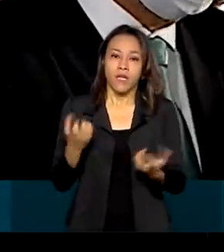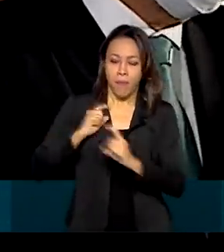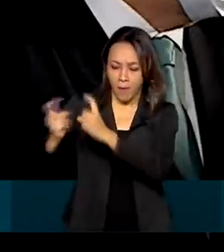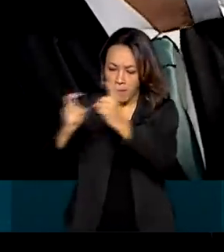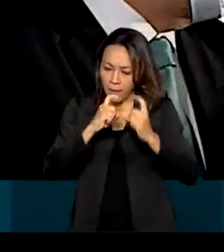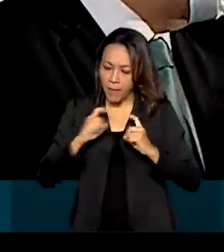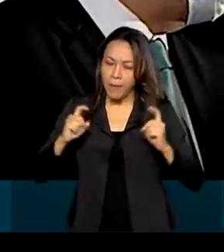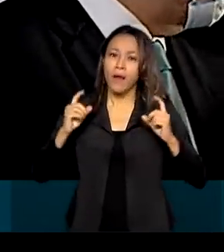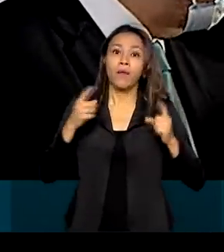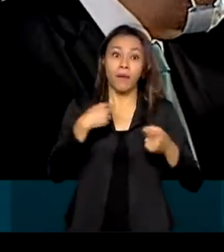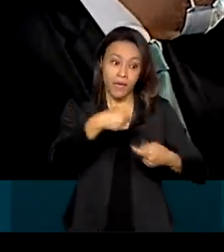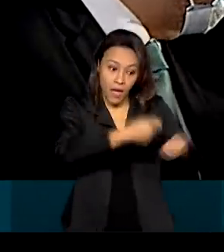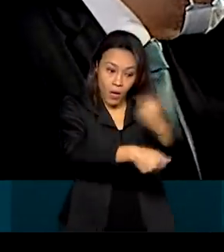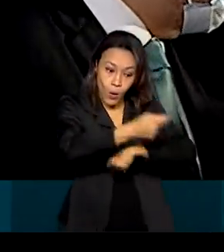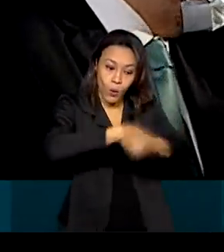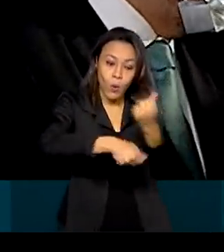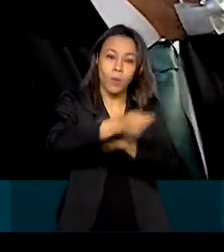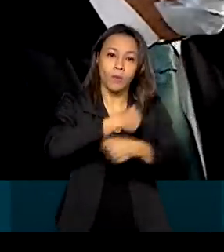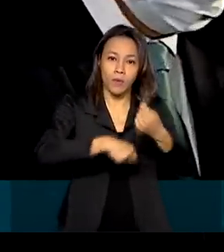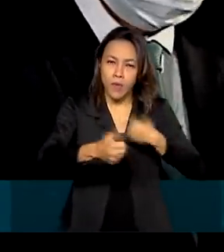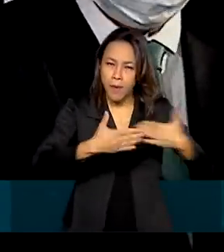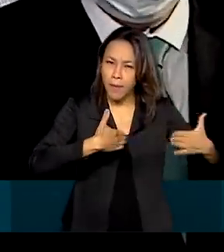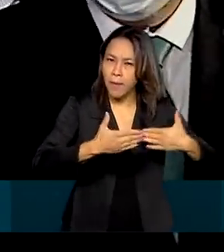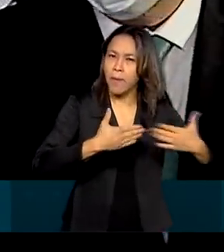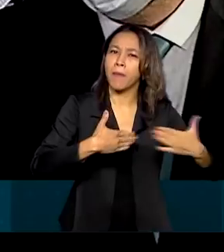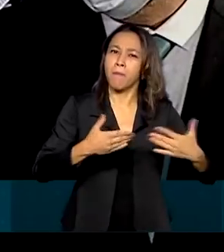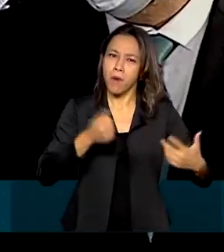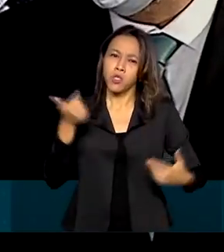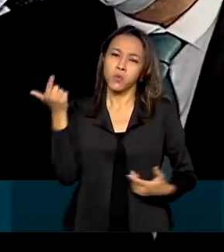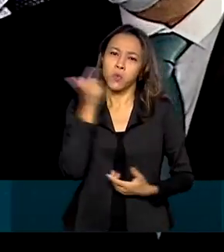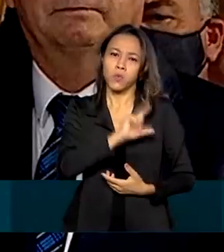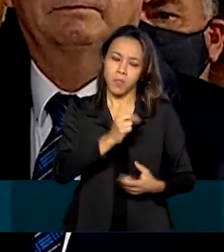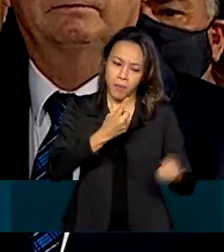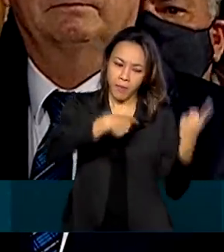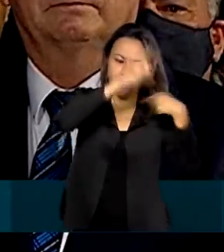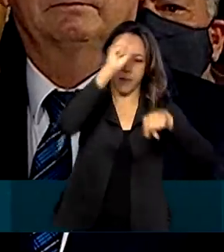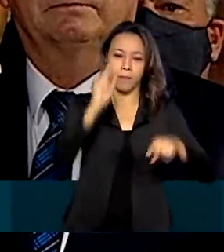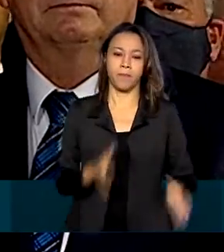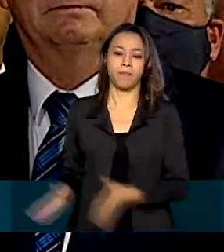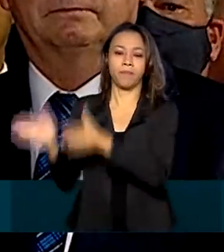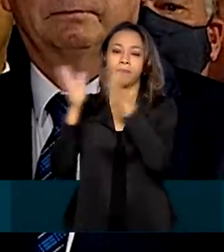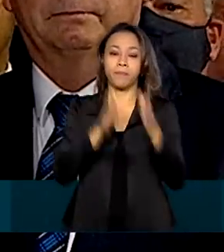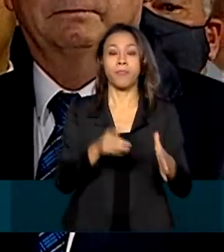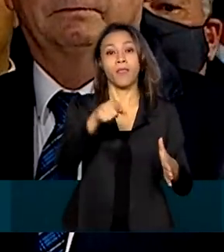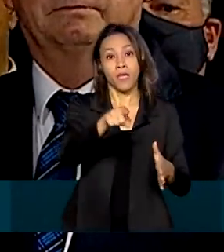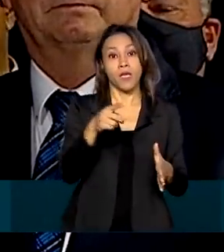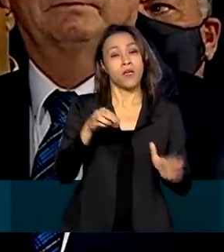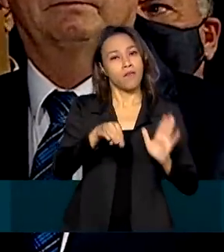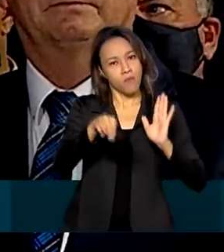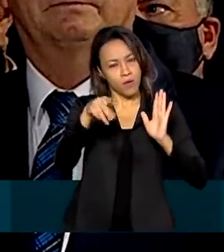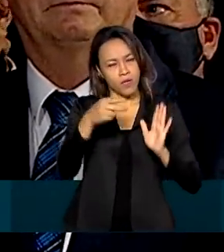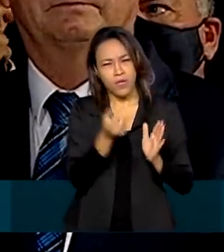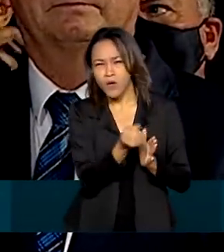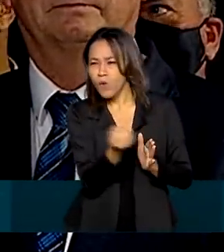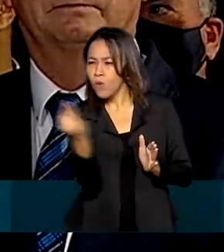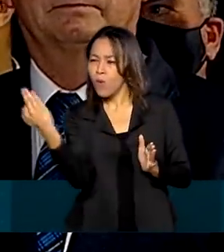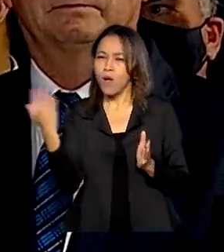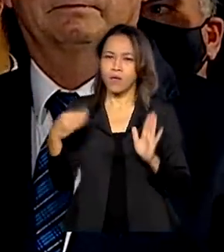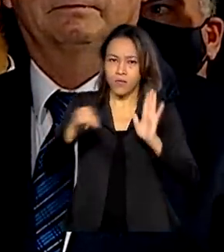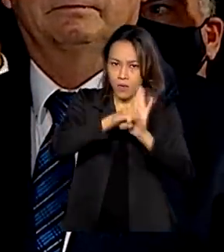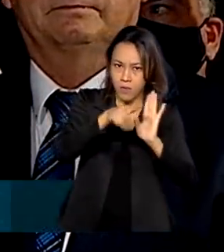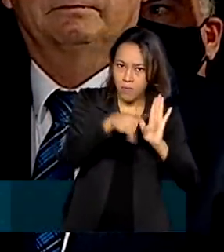economia possa realmente dar a satisfação da resposta que a sociedade precisa. Como todas as medidas provisórias, será